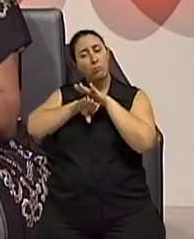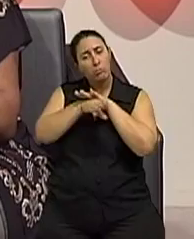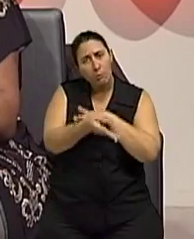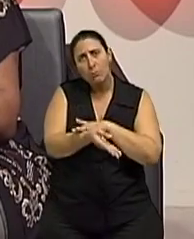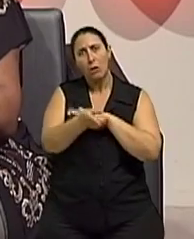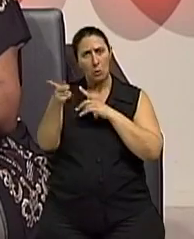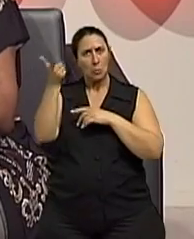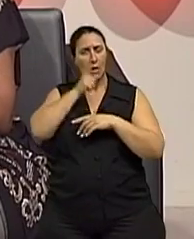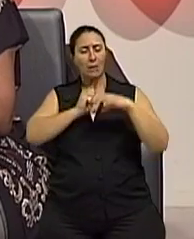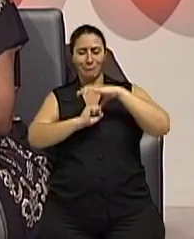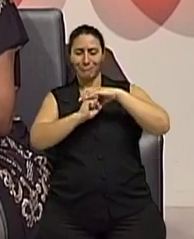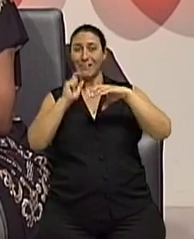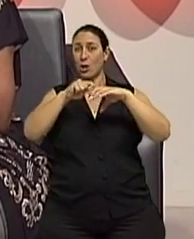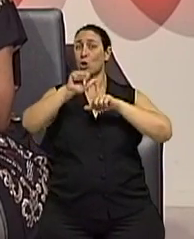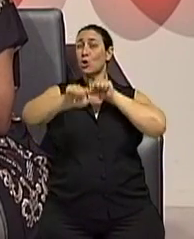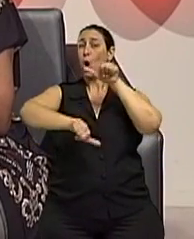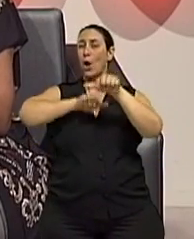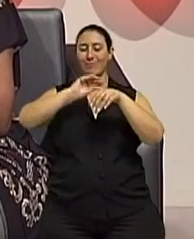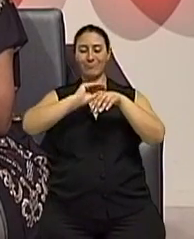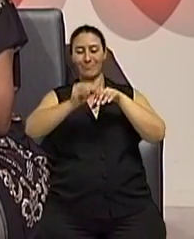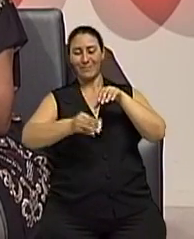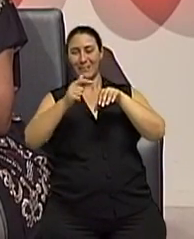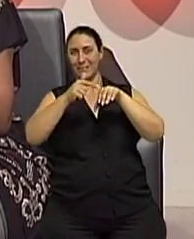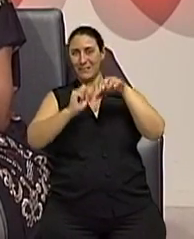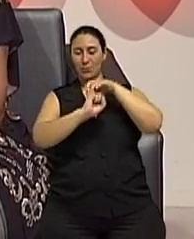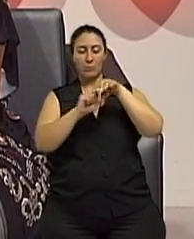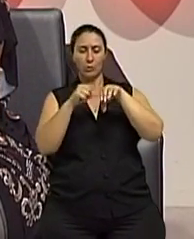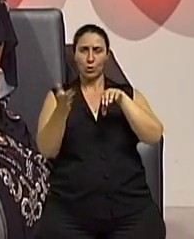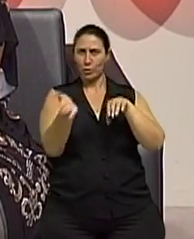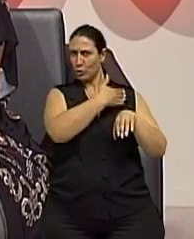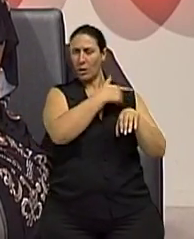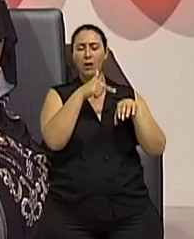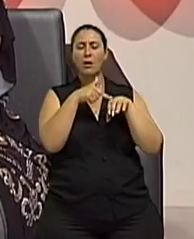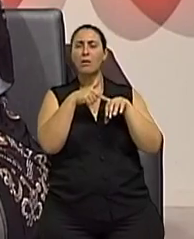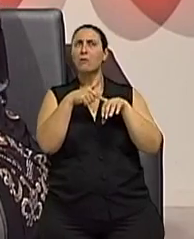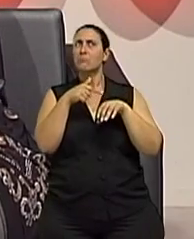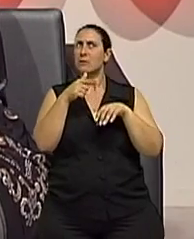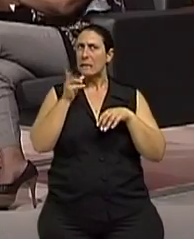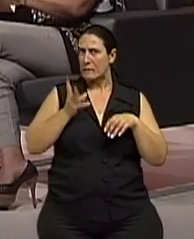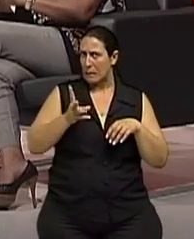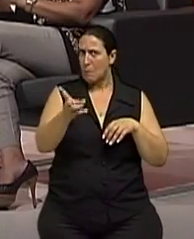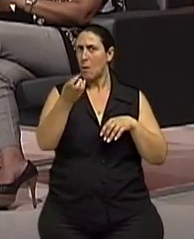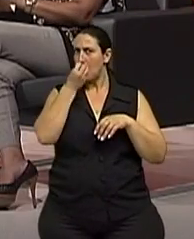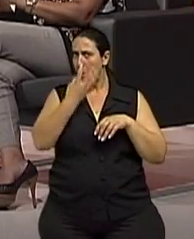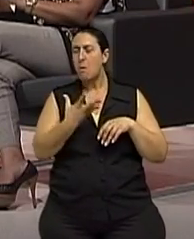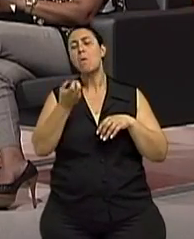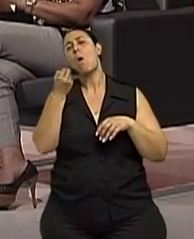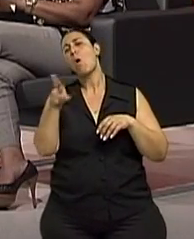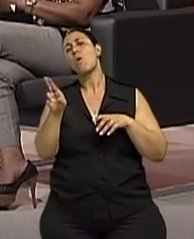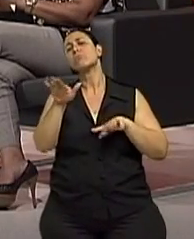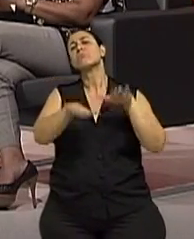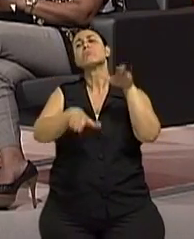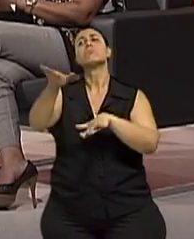prótese. A prótese aí, eu quero um esclarecimento maior, ela é sempre igual ou ela difere de paciente para paciente?